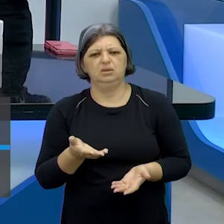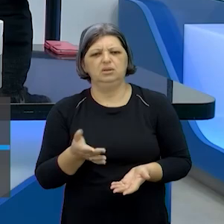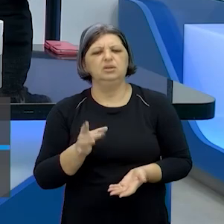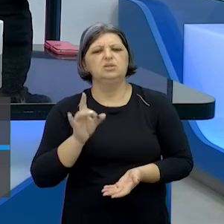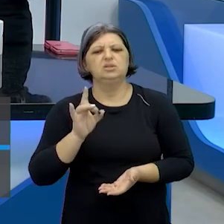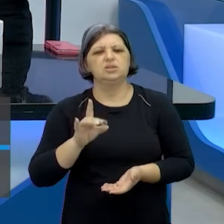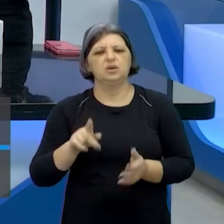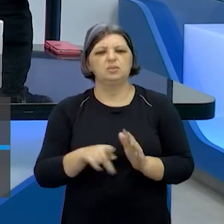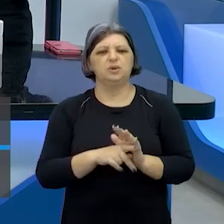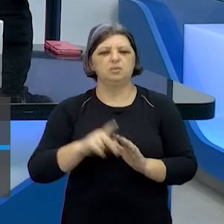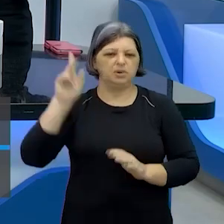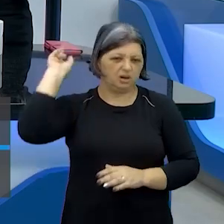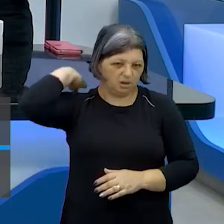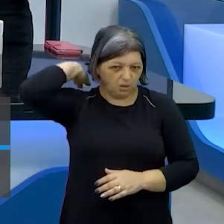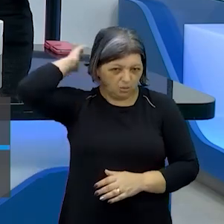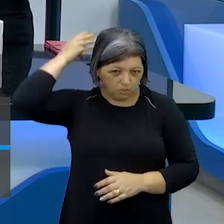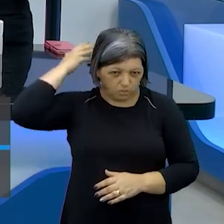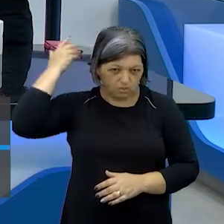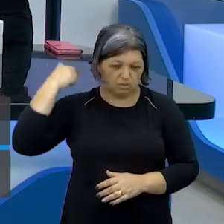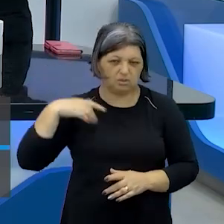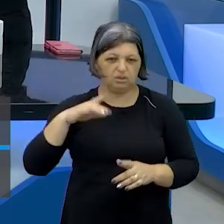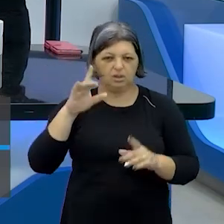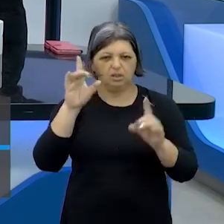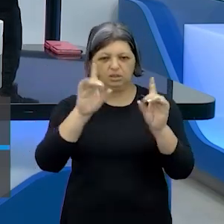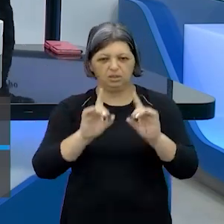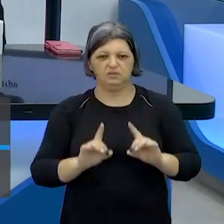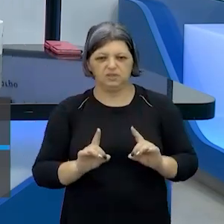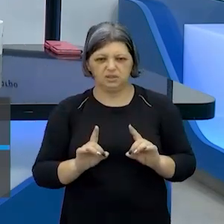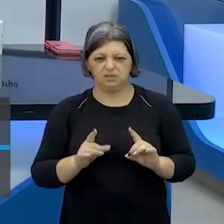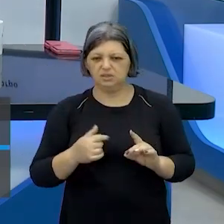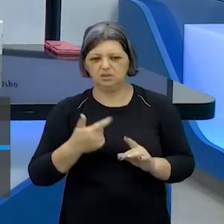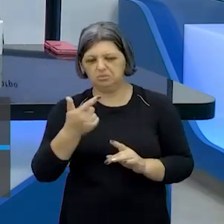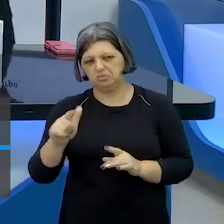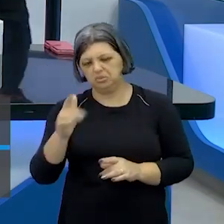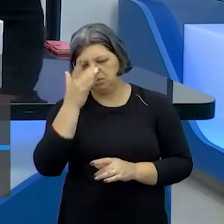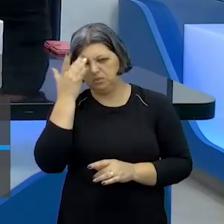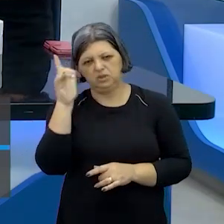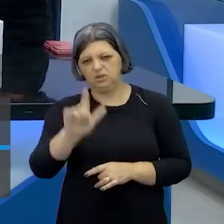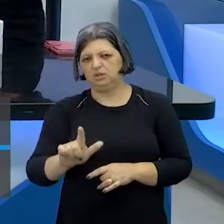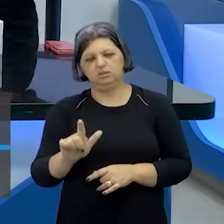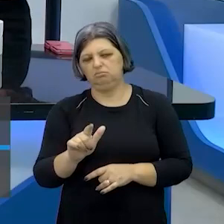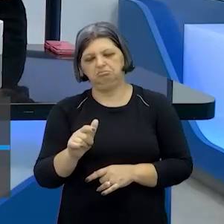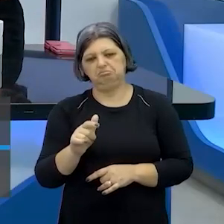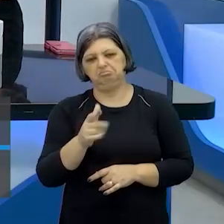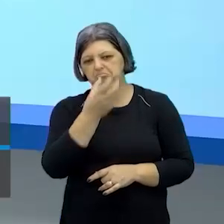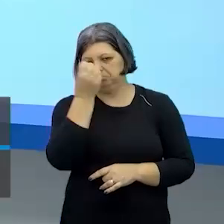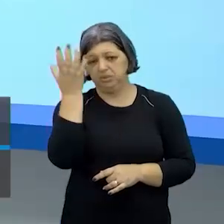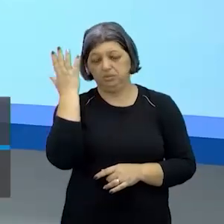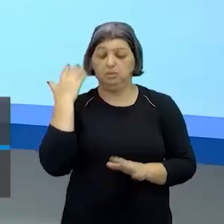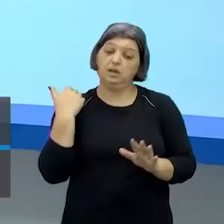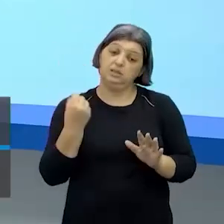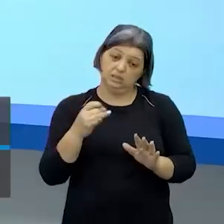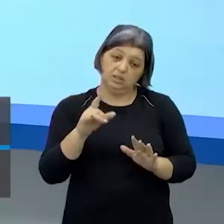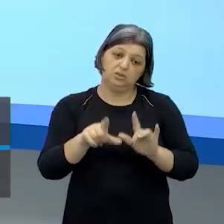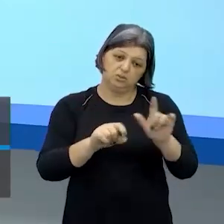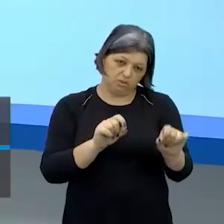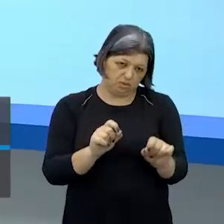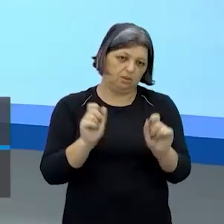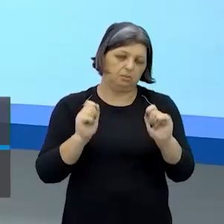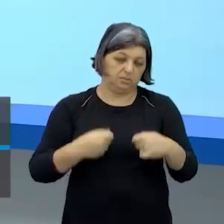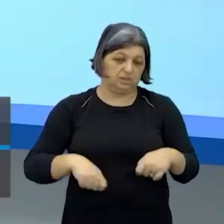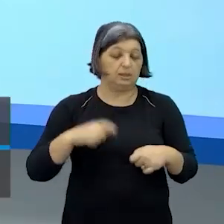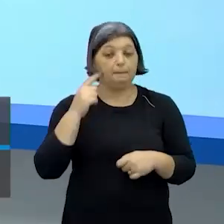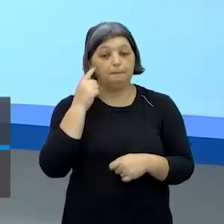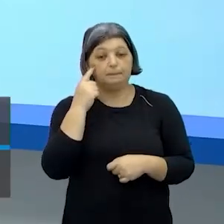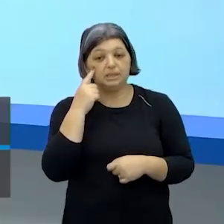dame que tenha deficiência algum da nossa literatura não me lembro mas não tem pra gente mas se alguém escolher a gente vai ter que pensar